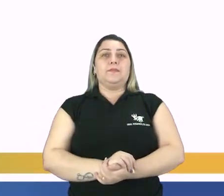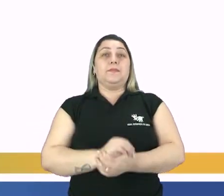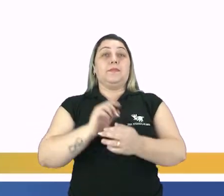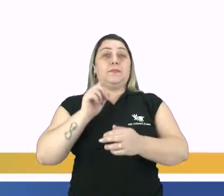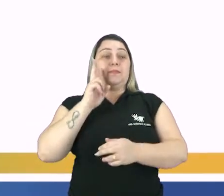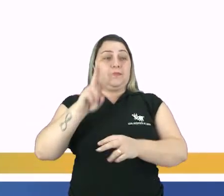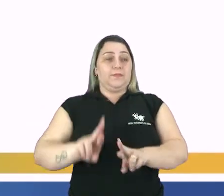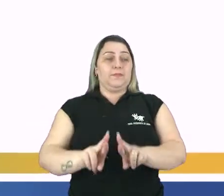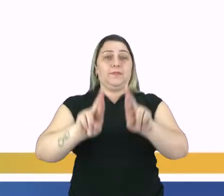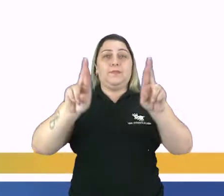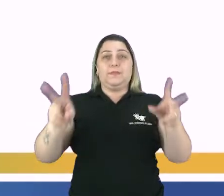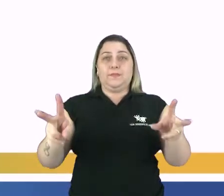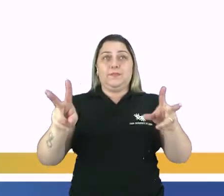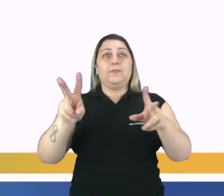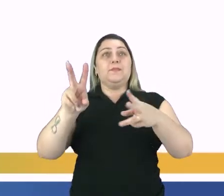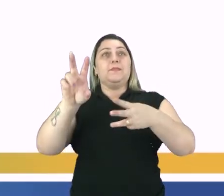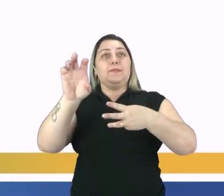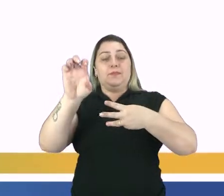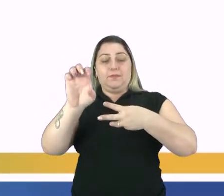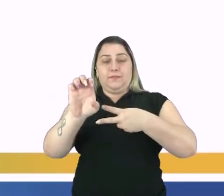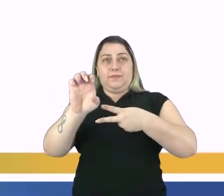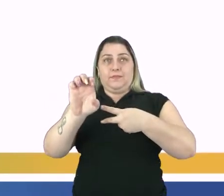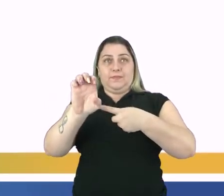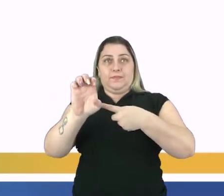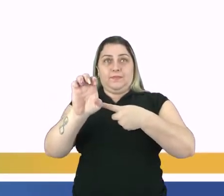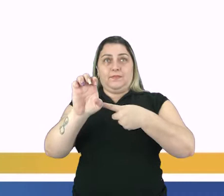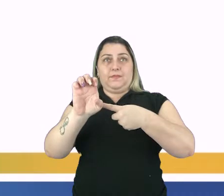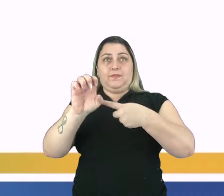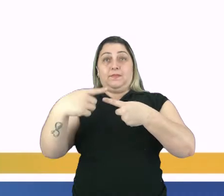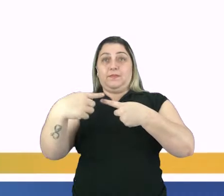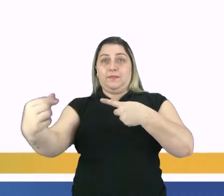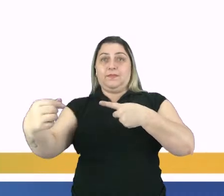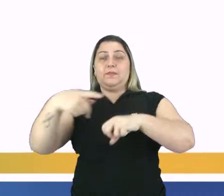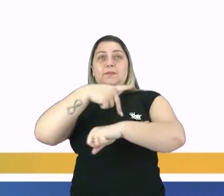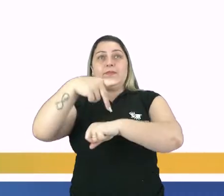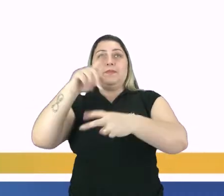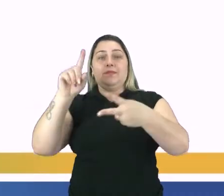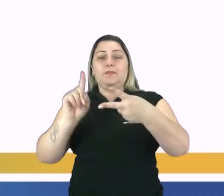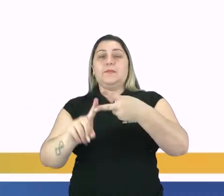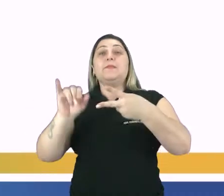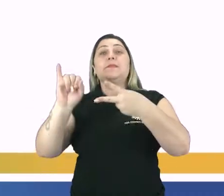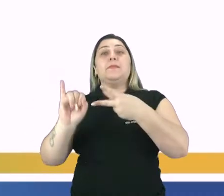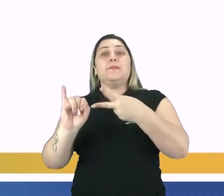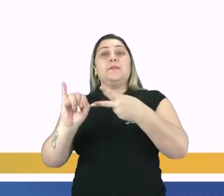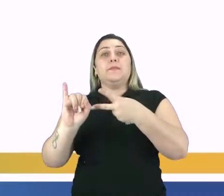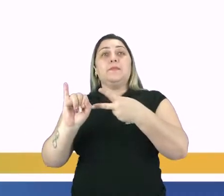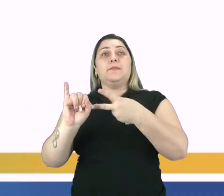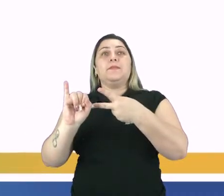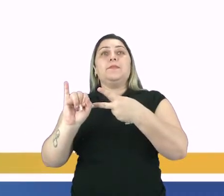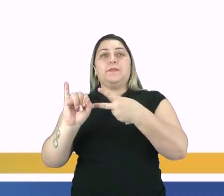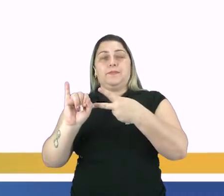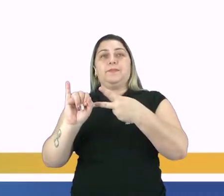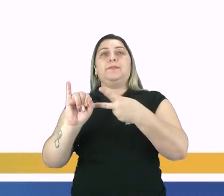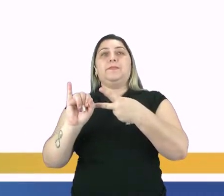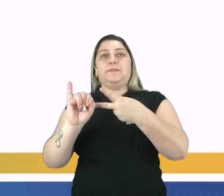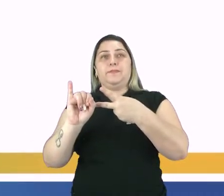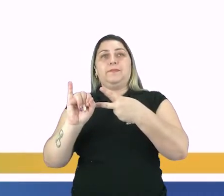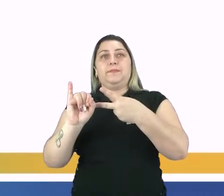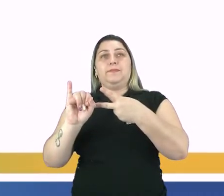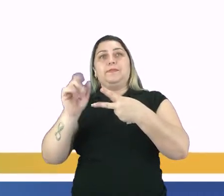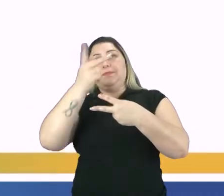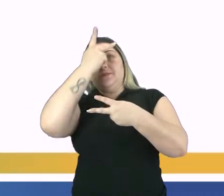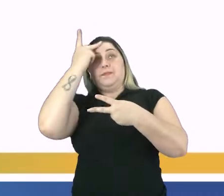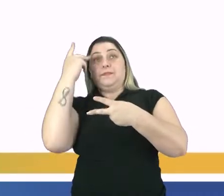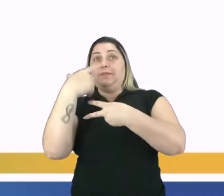lá. Emigrante com E é a pessoa que sai do seu país país. Imigrante com I é a